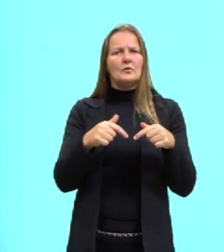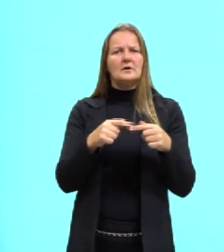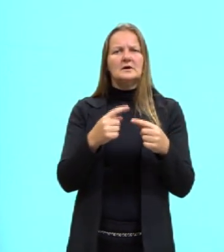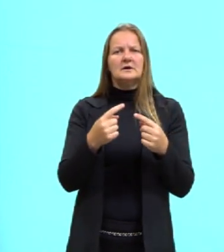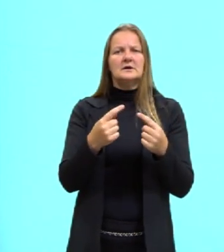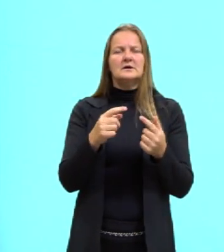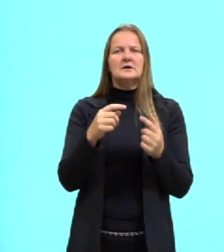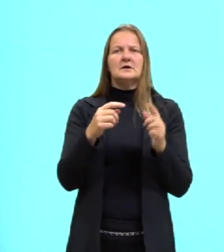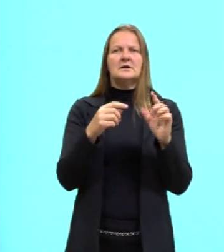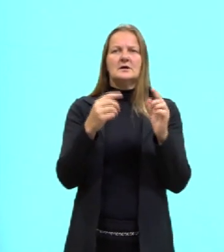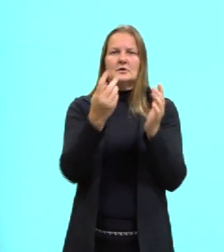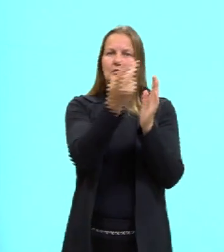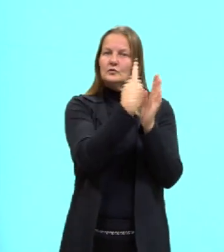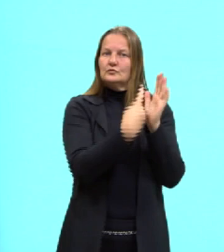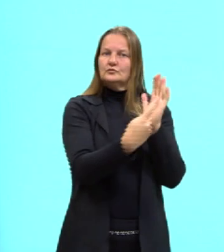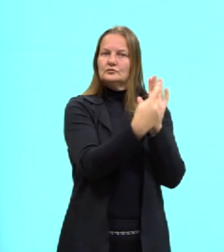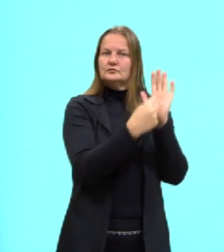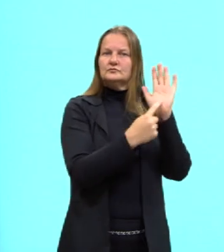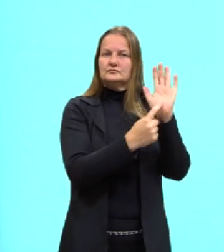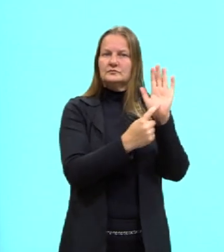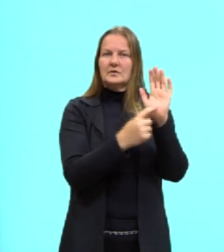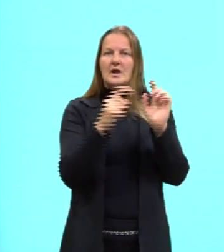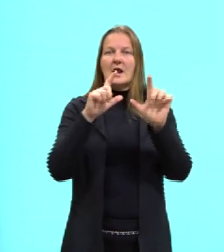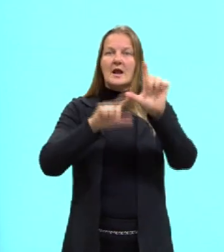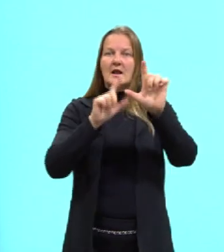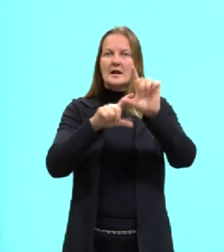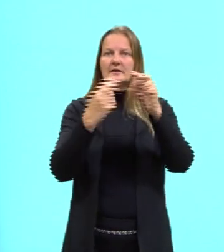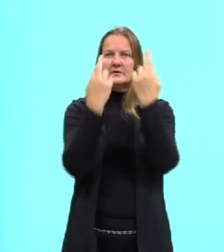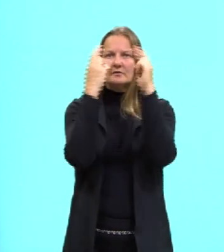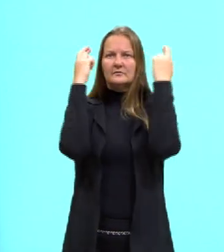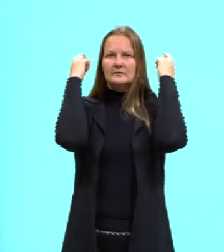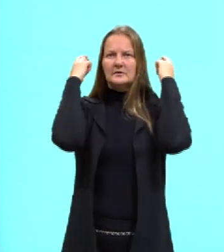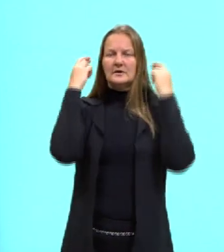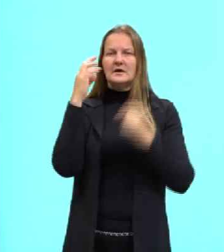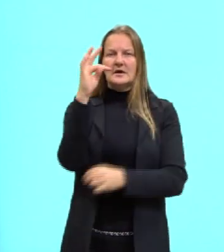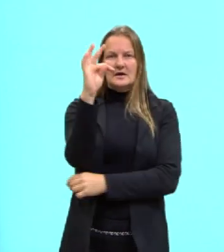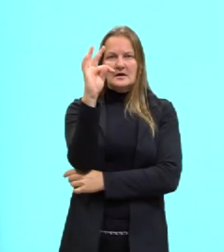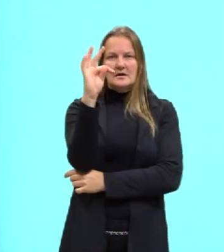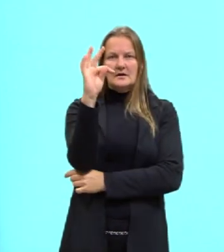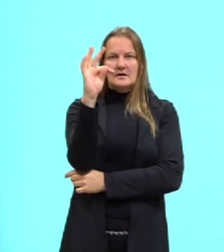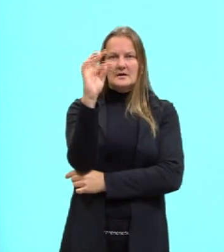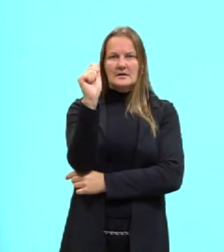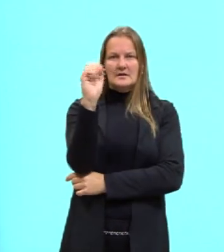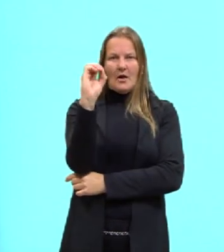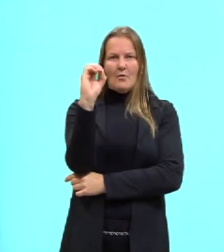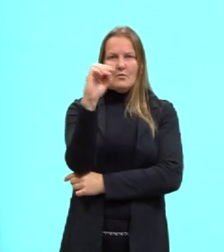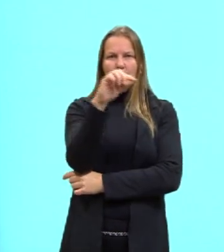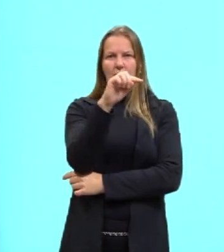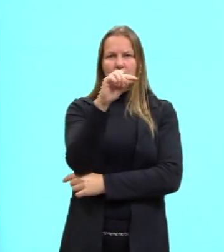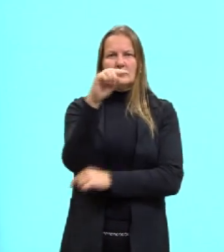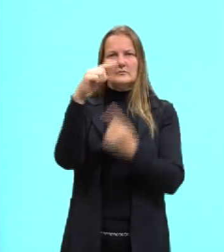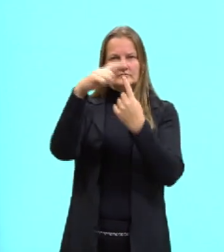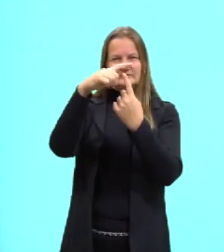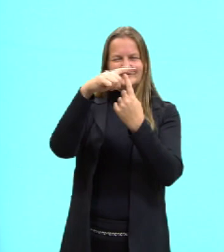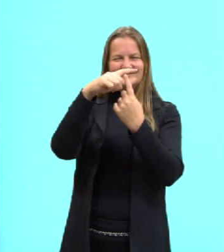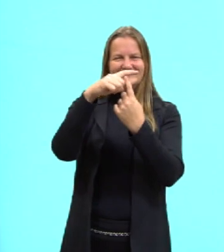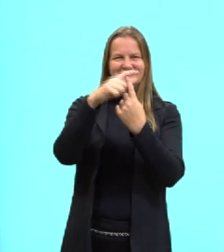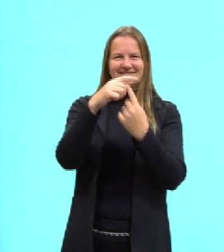gente tem aqui essa letra grega, que, se não me engano, é tal, em grego. É um tzinho.